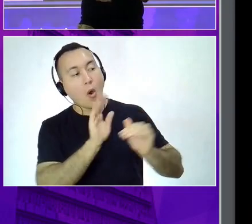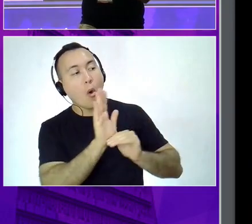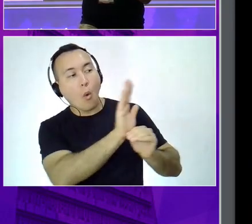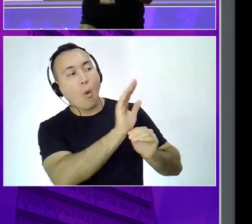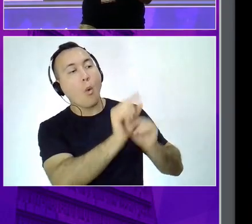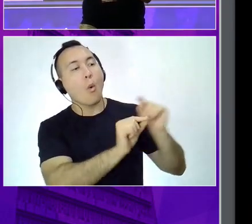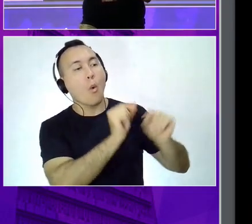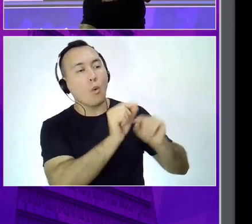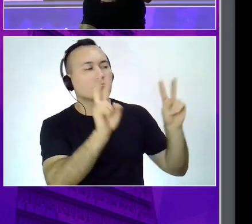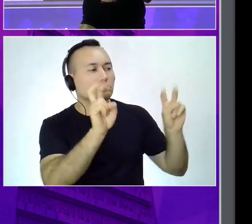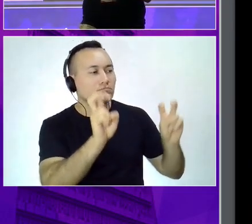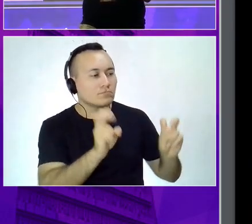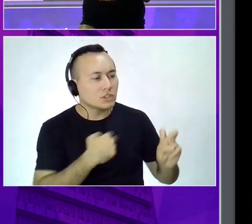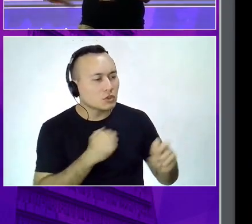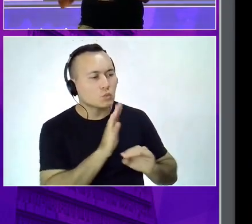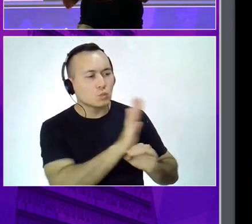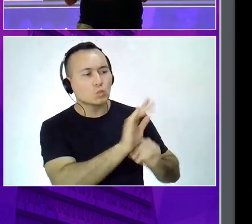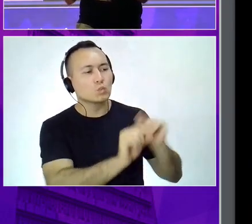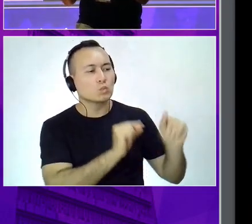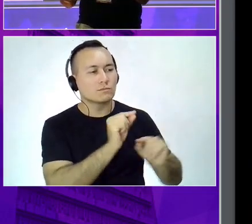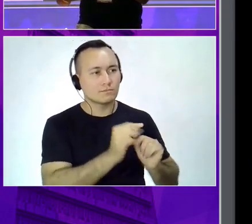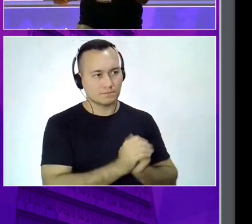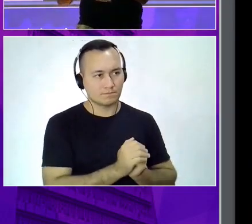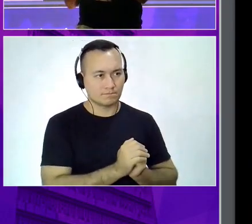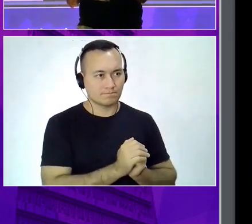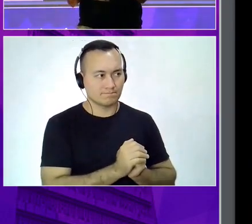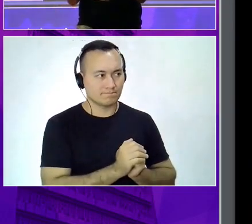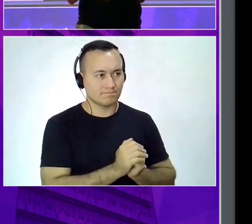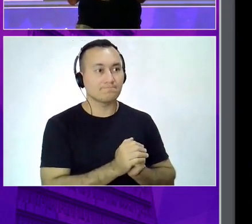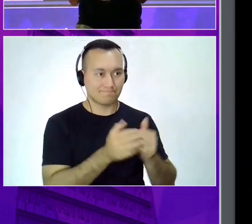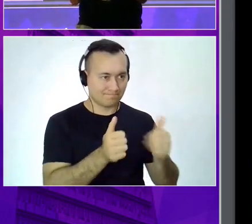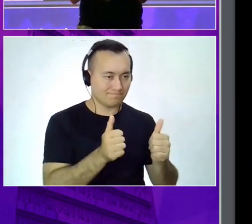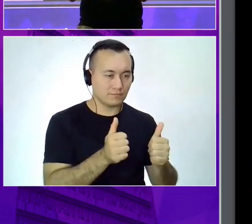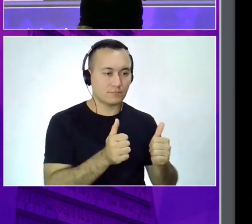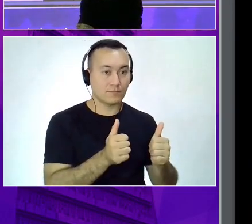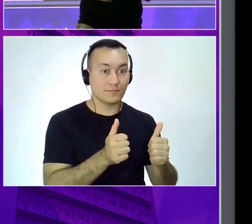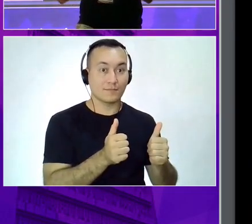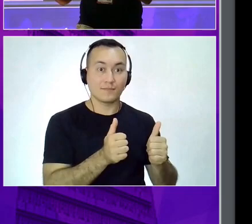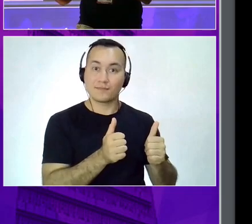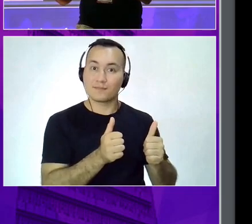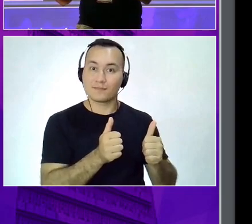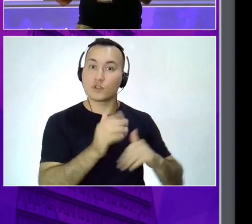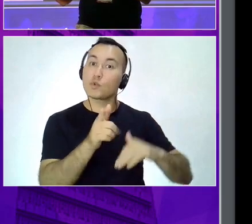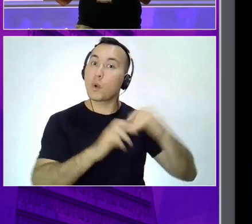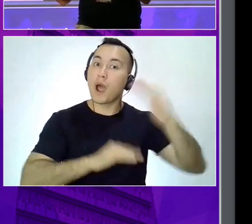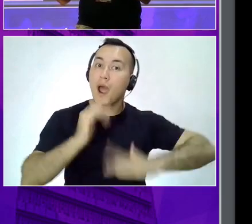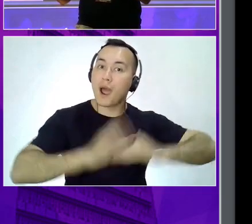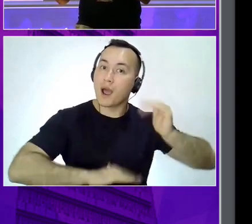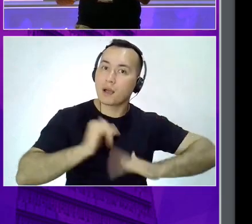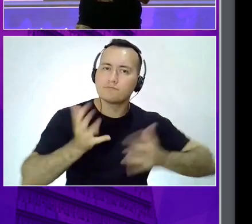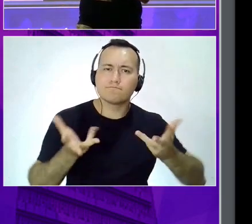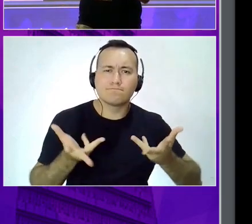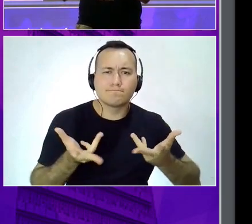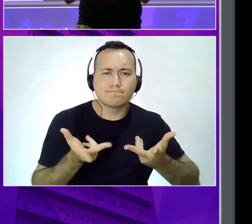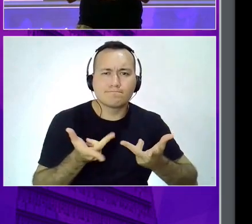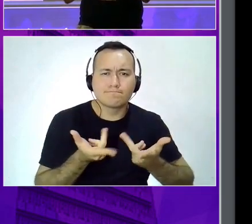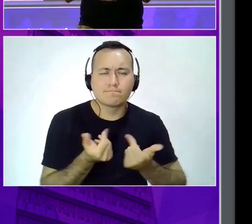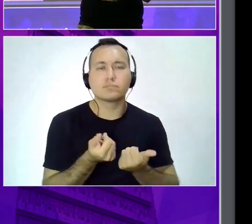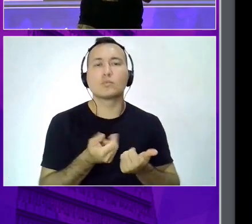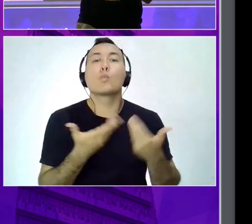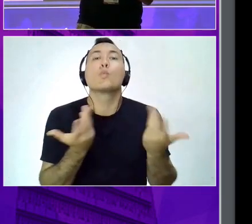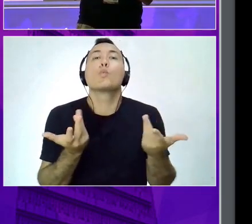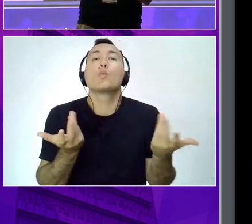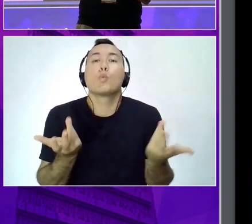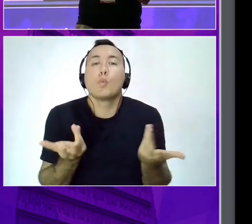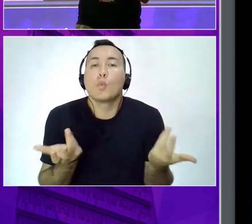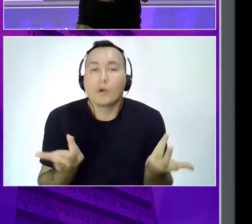e conte o que você é bom, o que você é espetacular, que você se julga muito conhecedor, mesmo que não tenha a ver com o